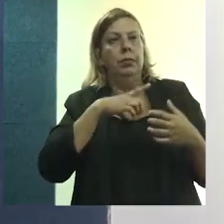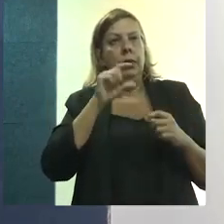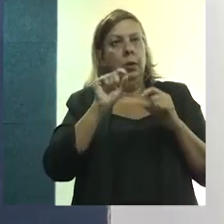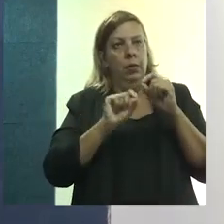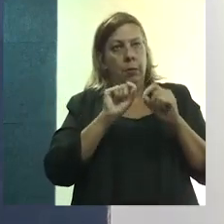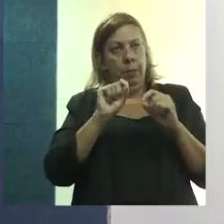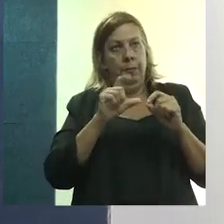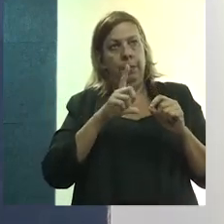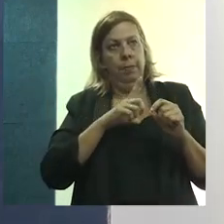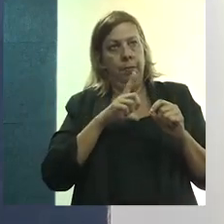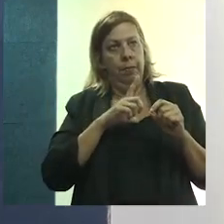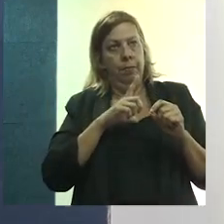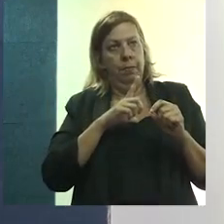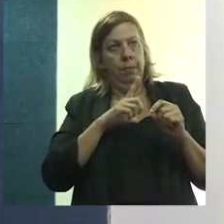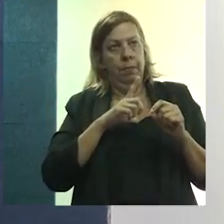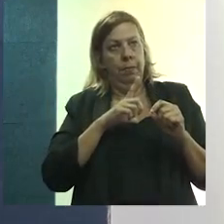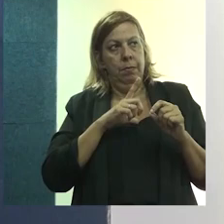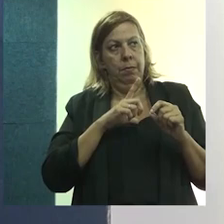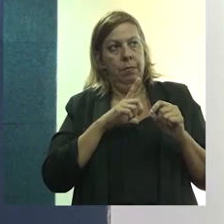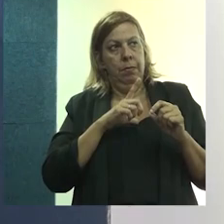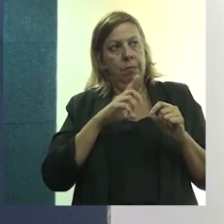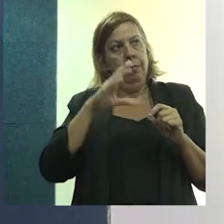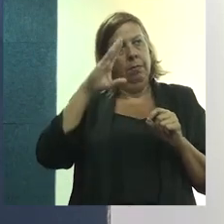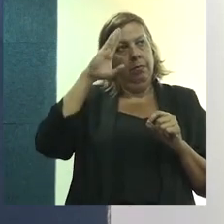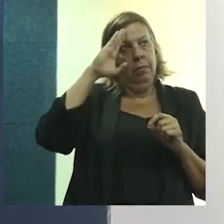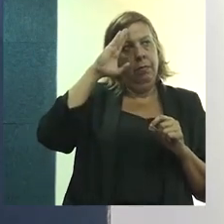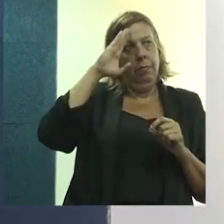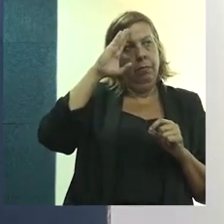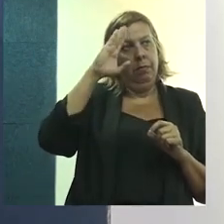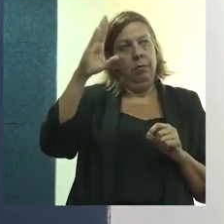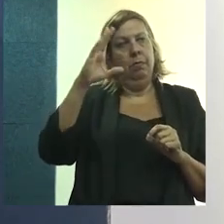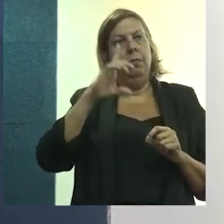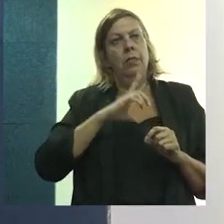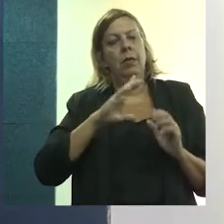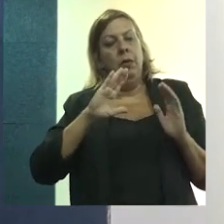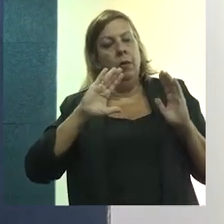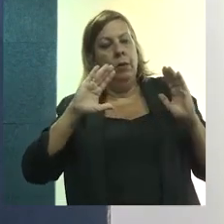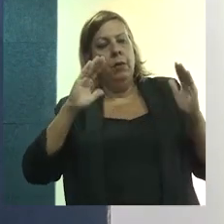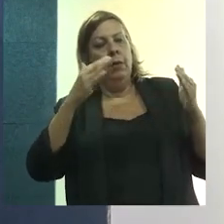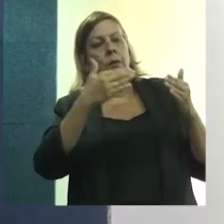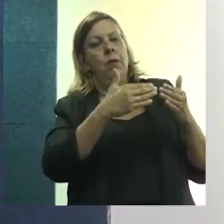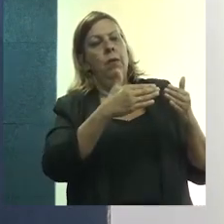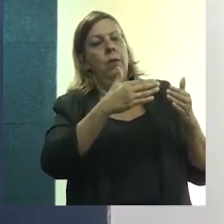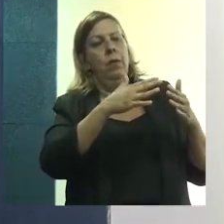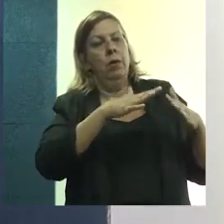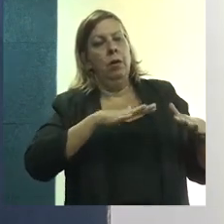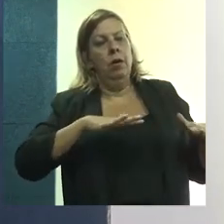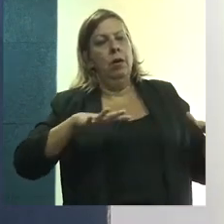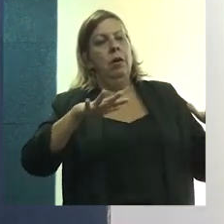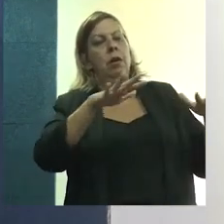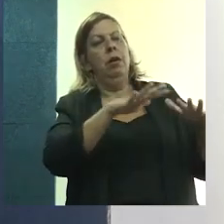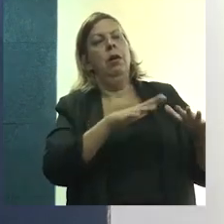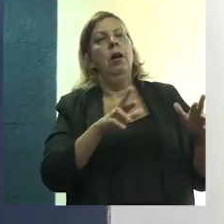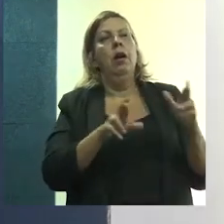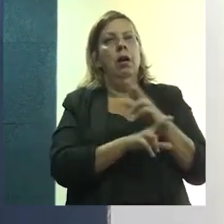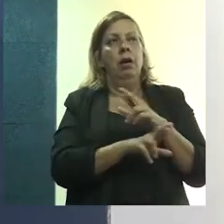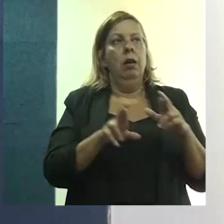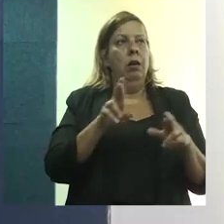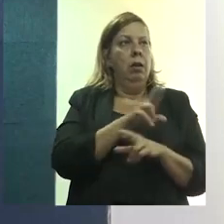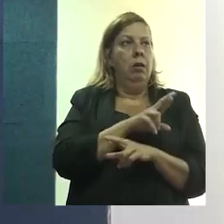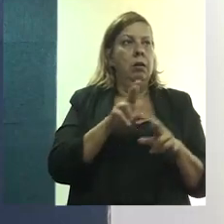também essencialmente voltada para essa inter